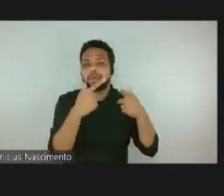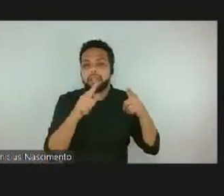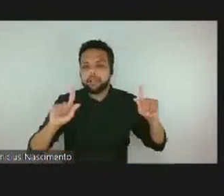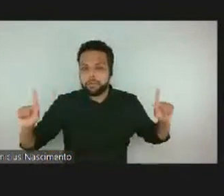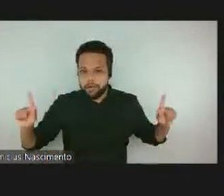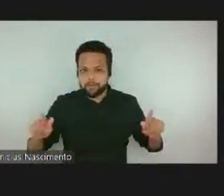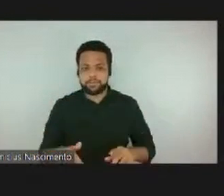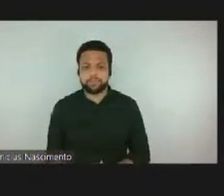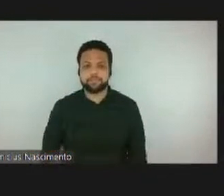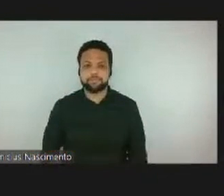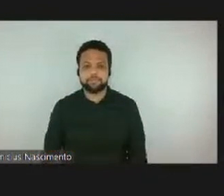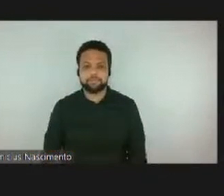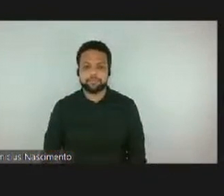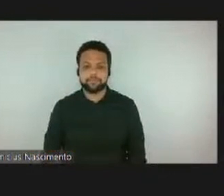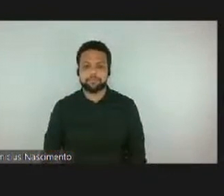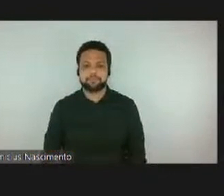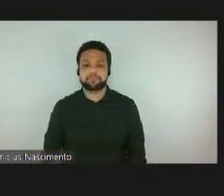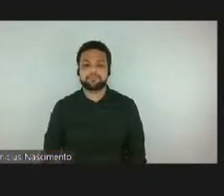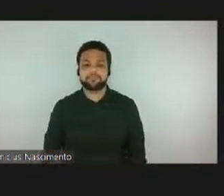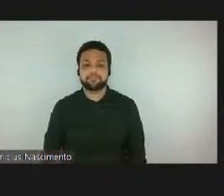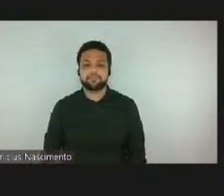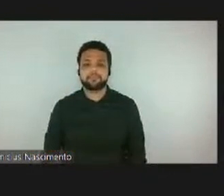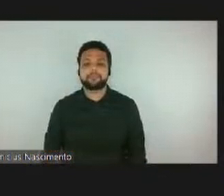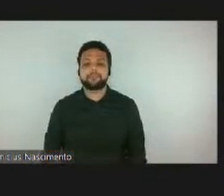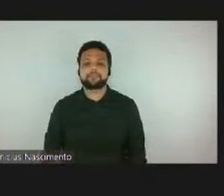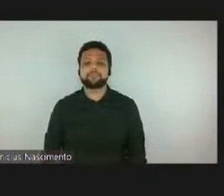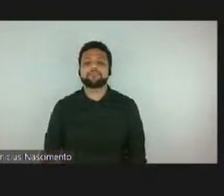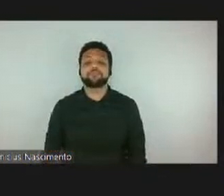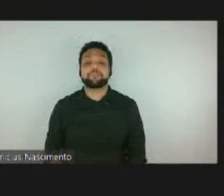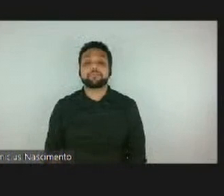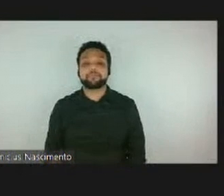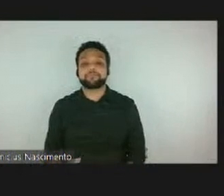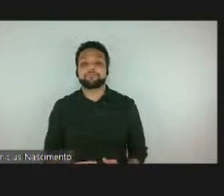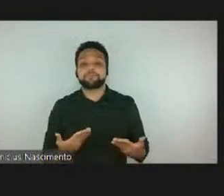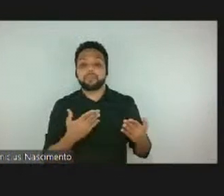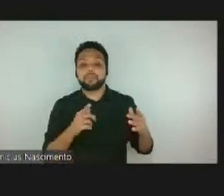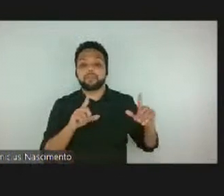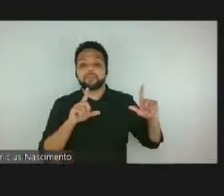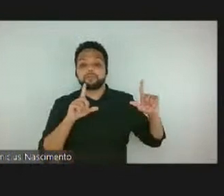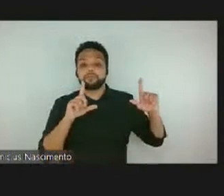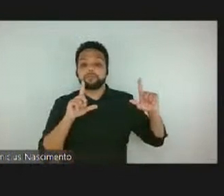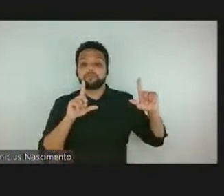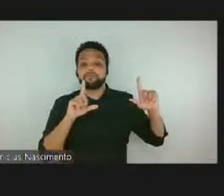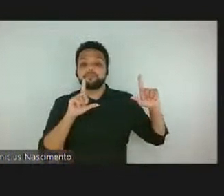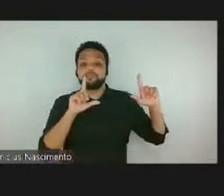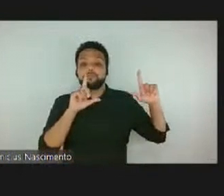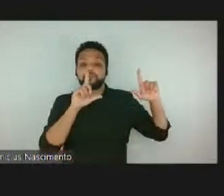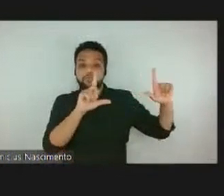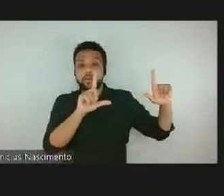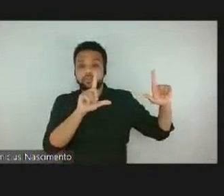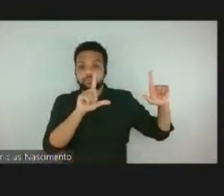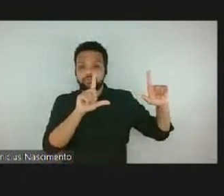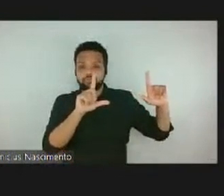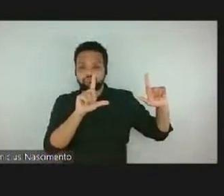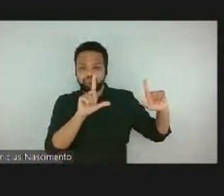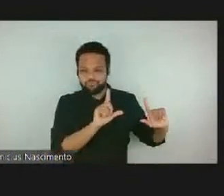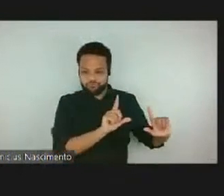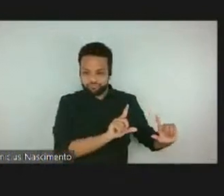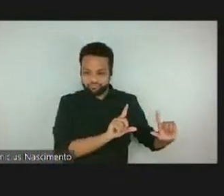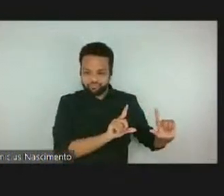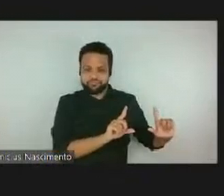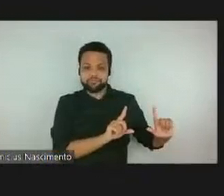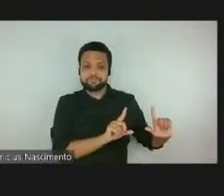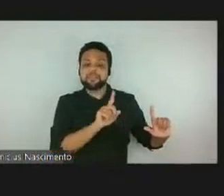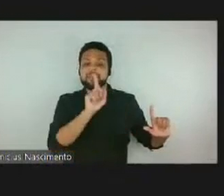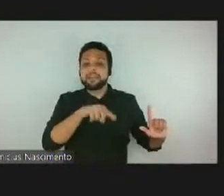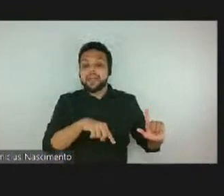a partir de um texto. Essa foto aqui no canto esquerdo era um texto que você podia também, impresso, grande,